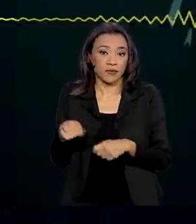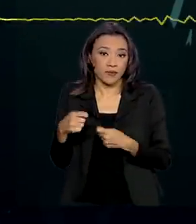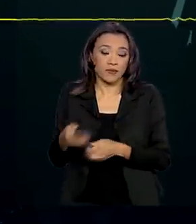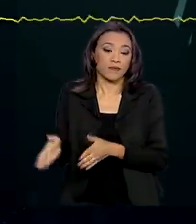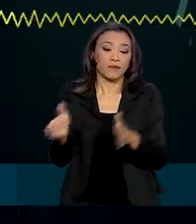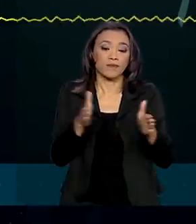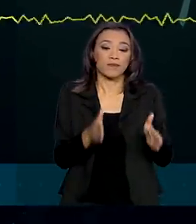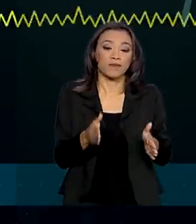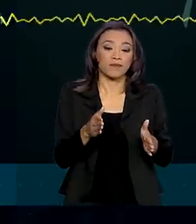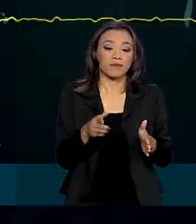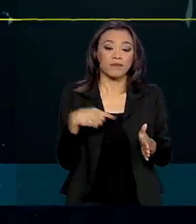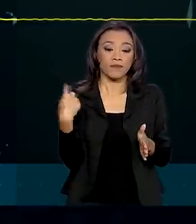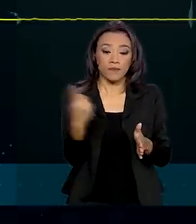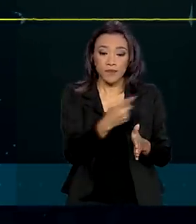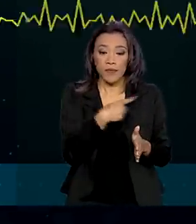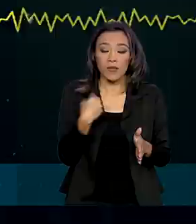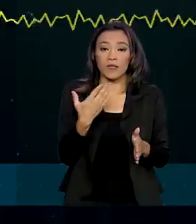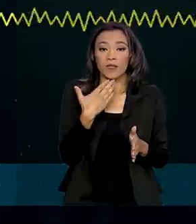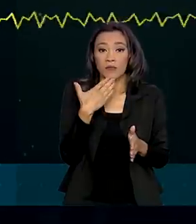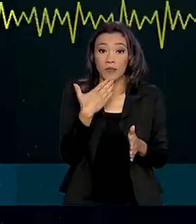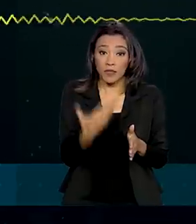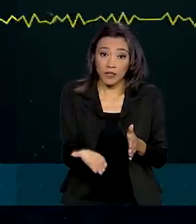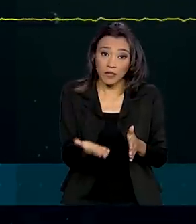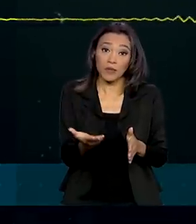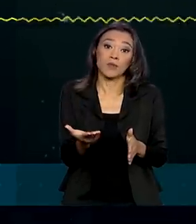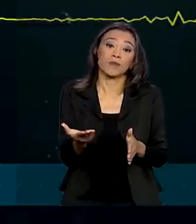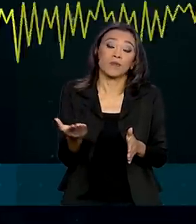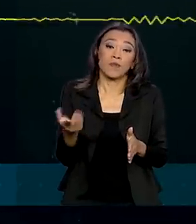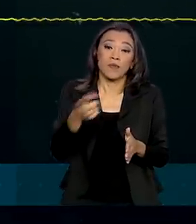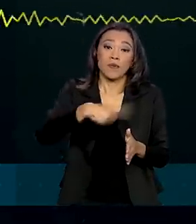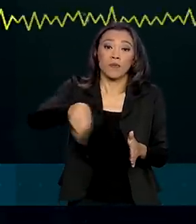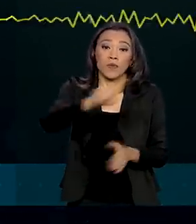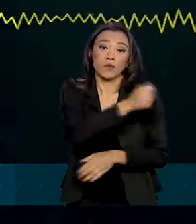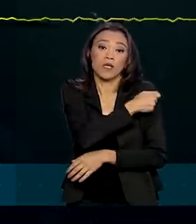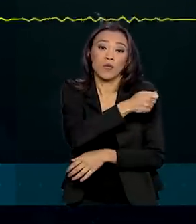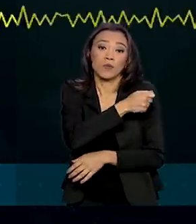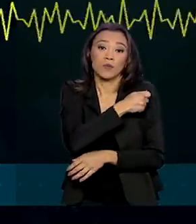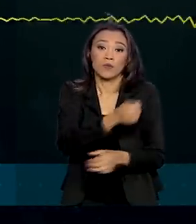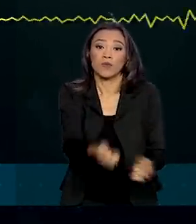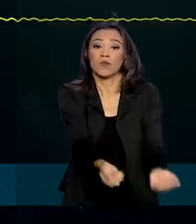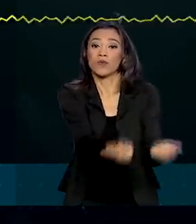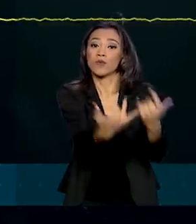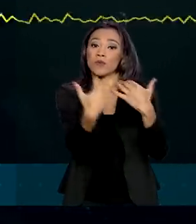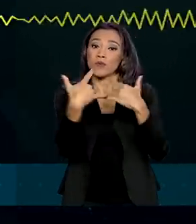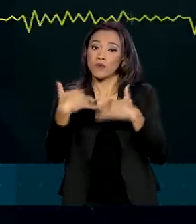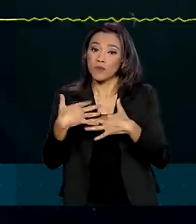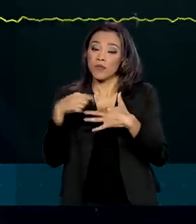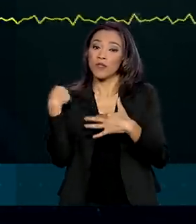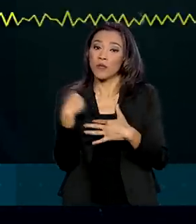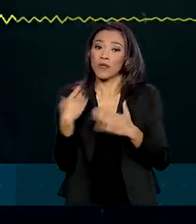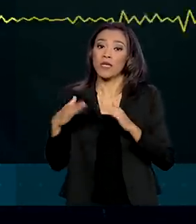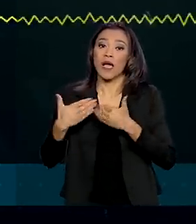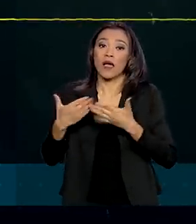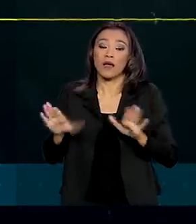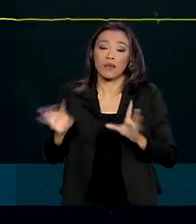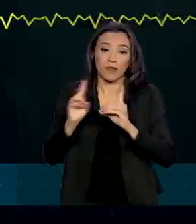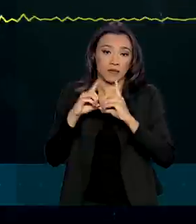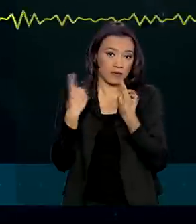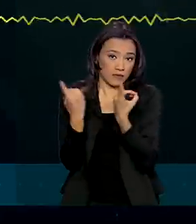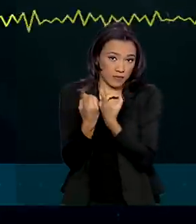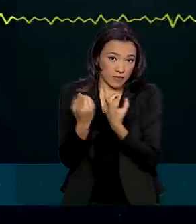pedindo para os estudantes voltarem e nós reabrirmos os departamentos de saúde nas